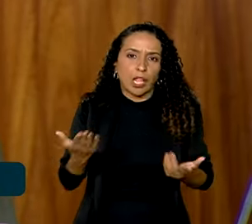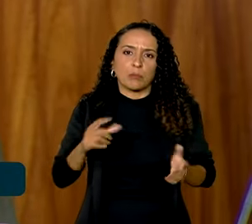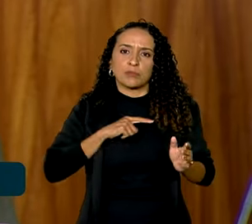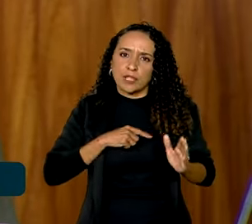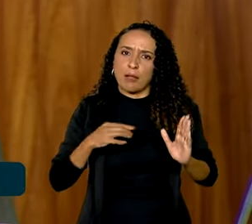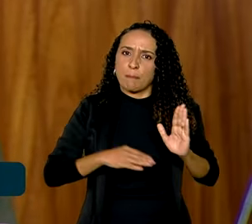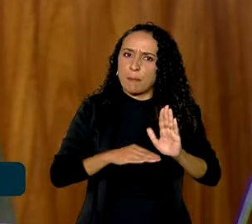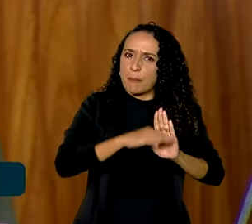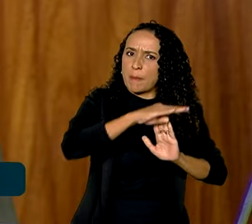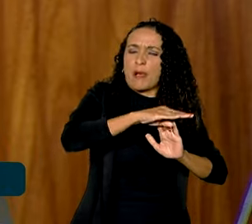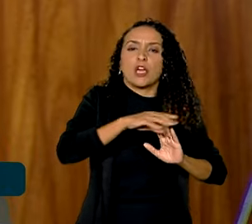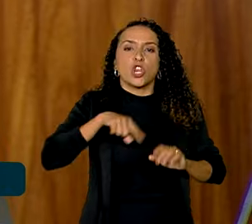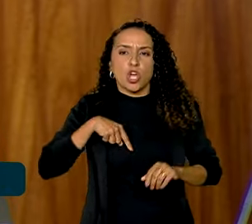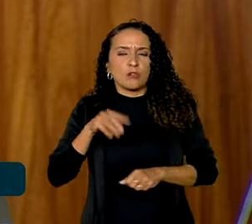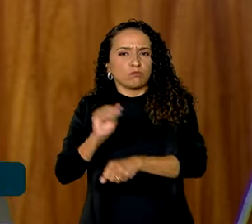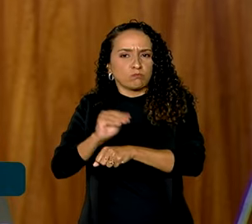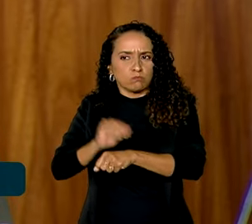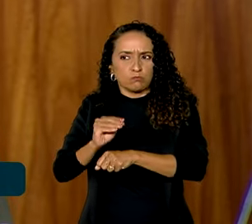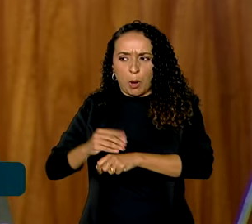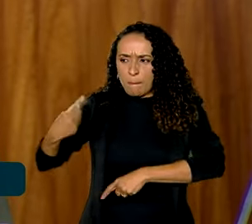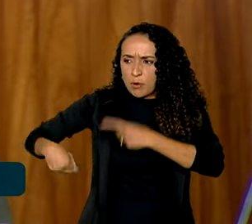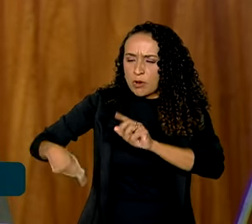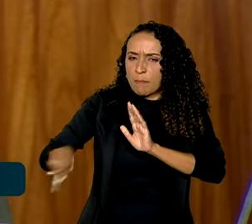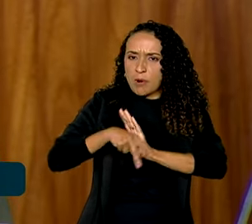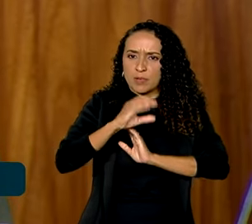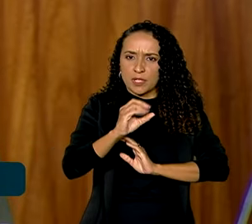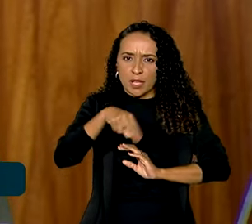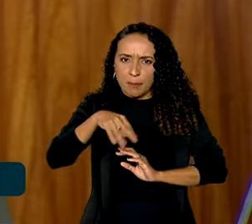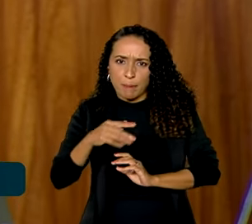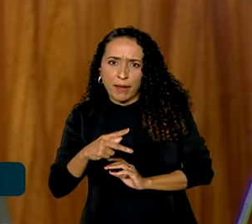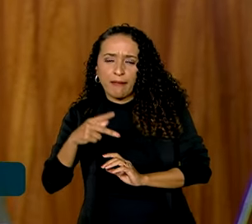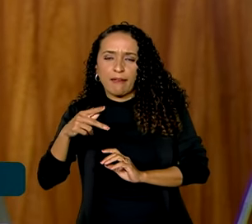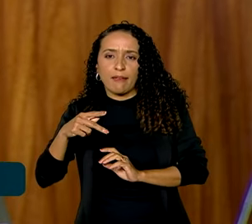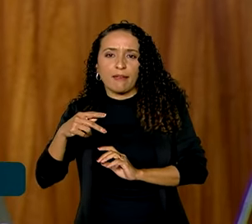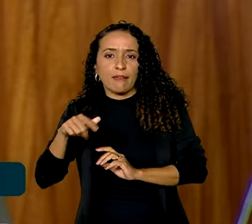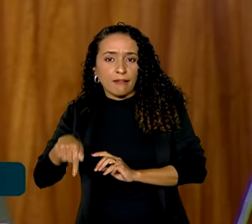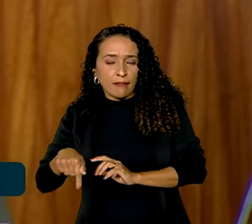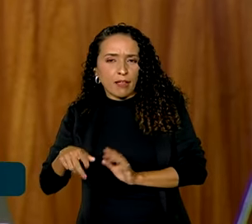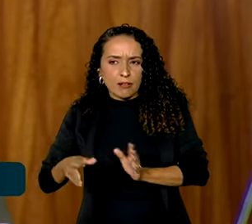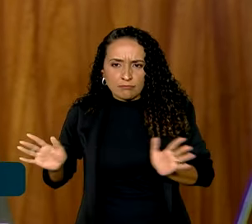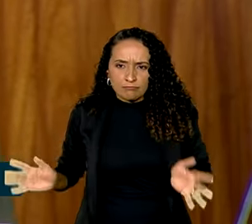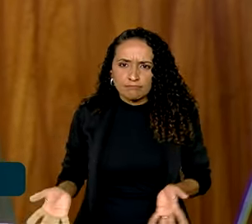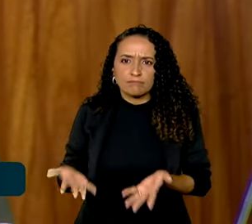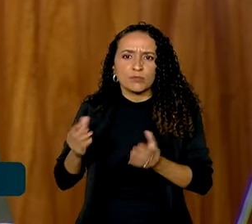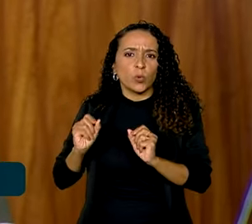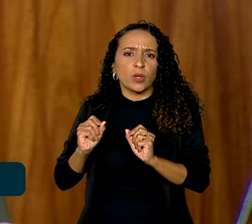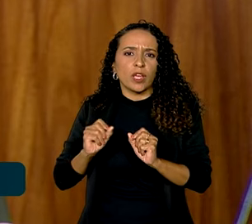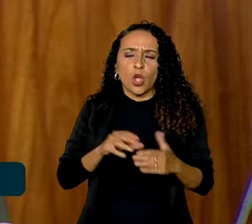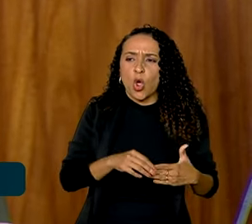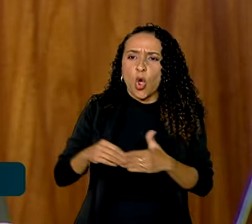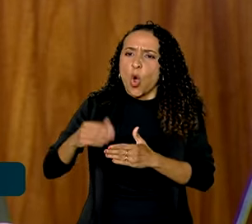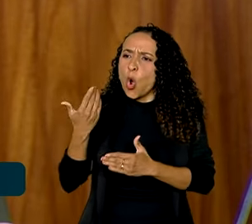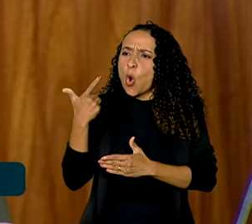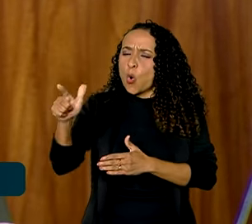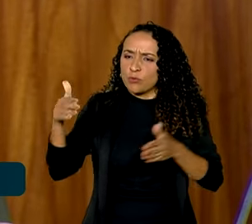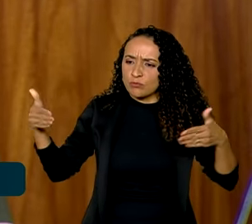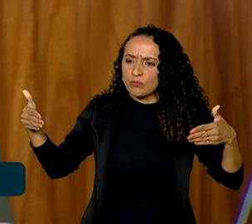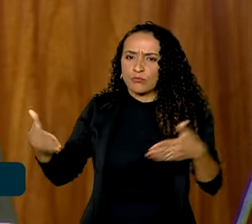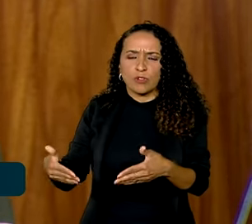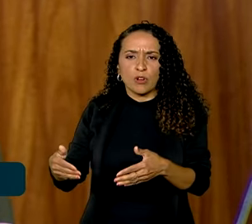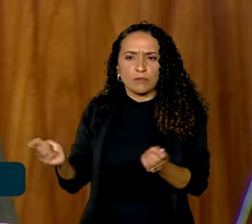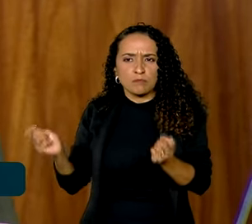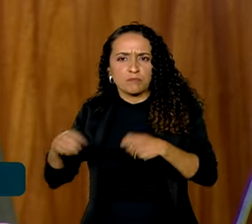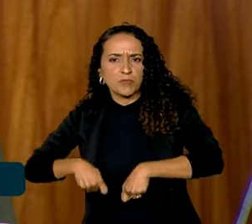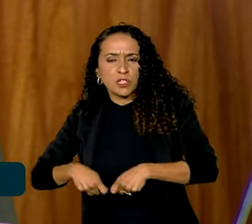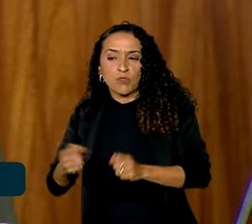nós vamos cuidar na política do CNPq para poder levar um outro enfoque para poder,